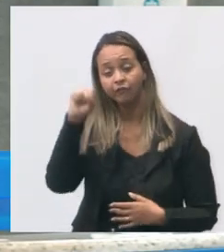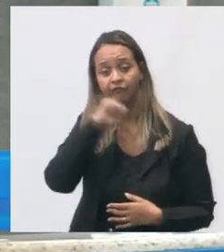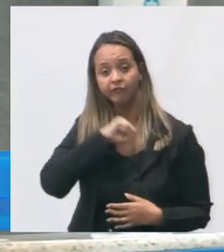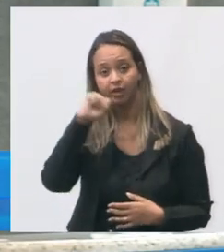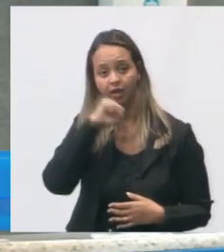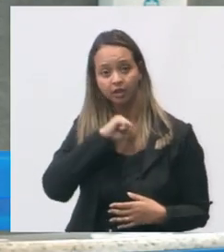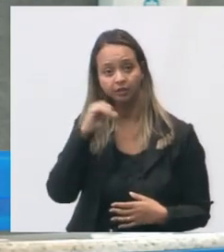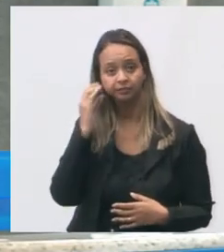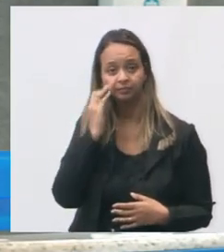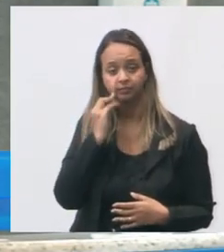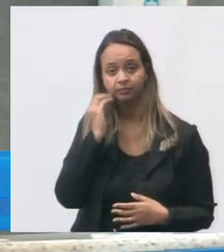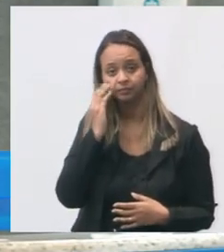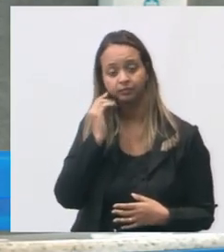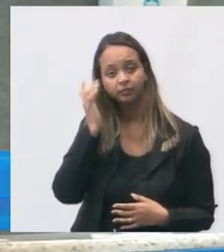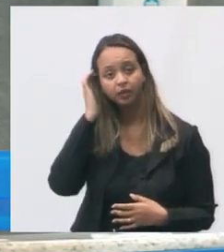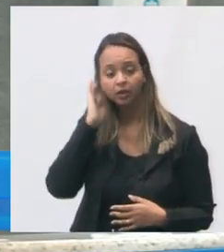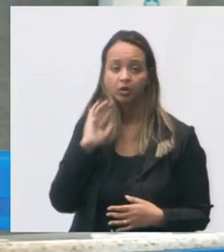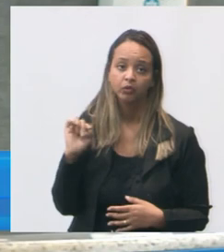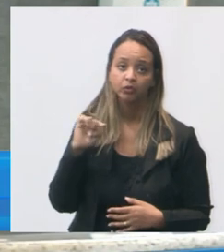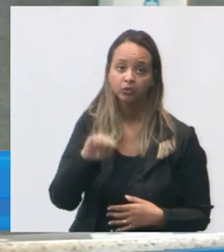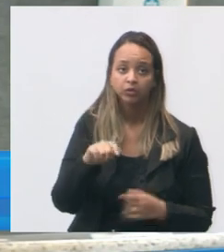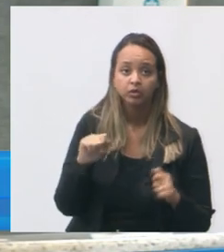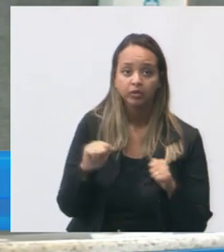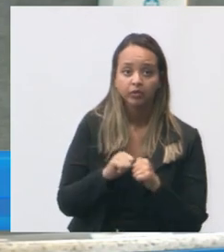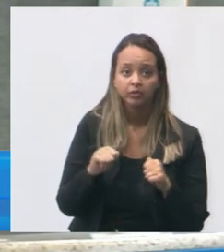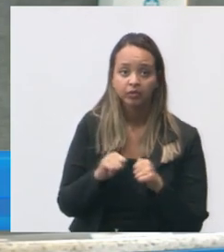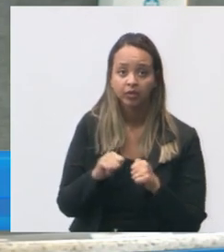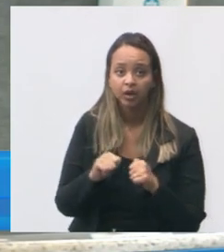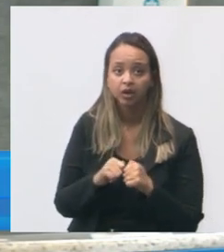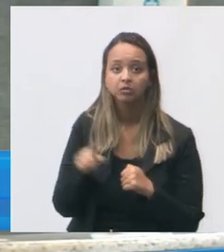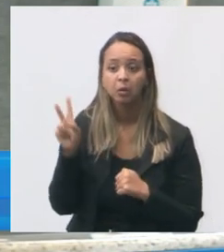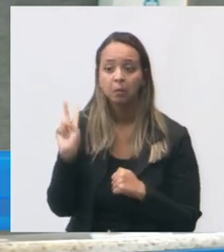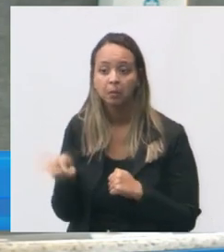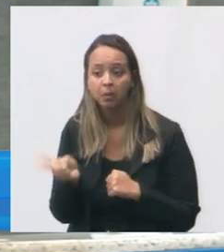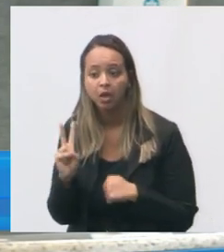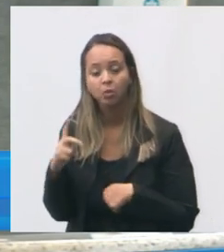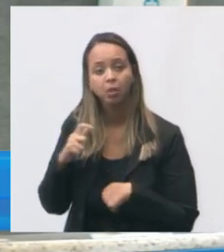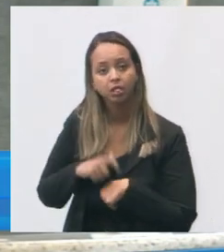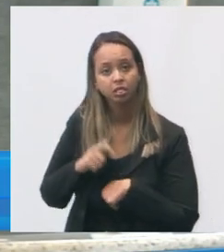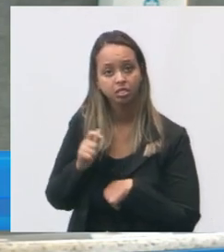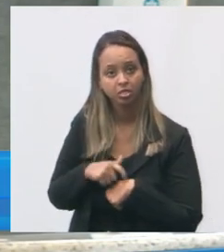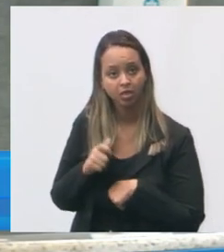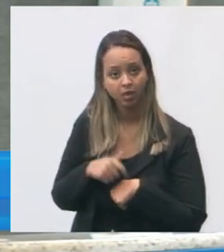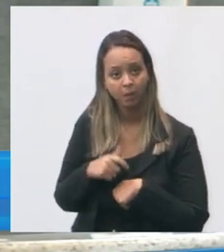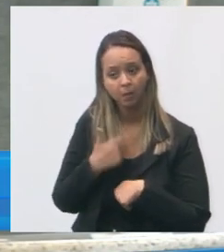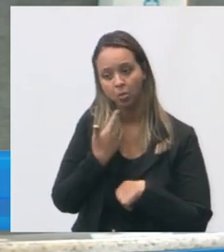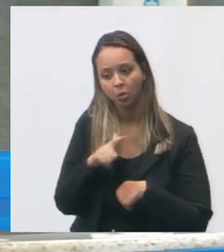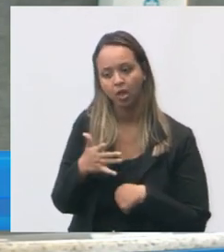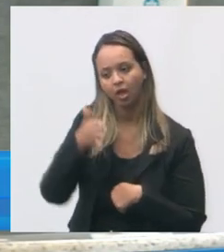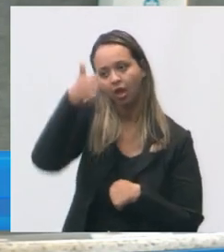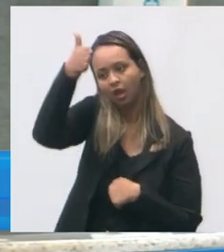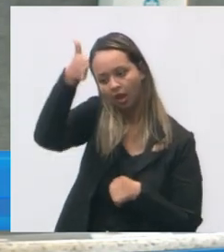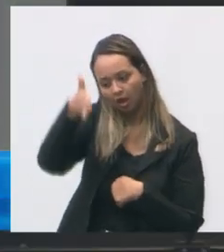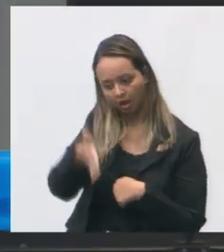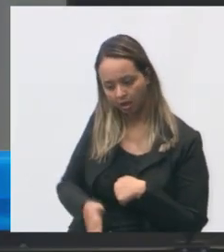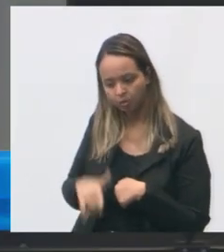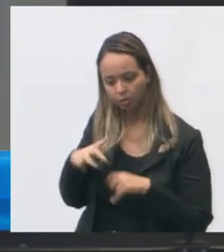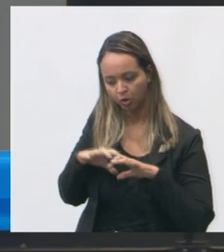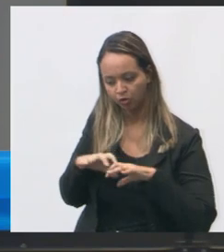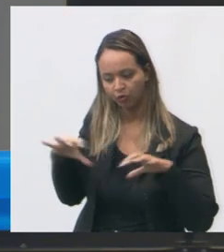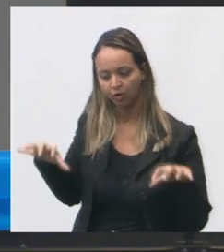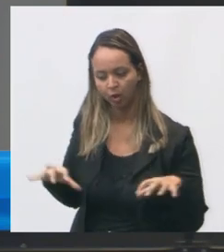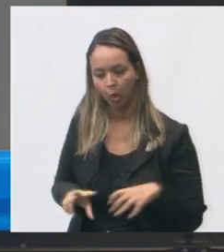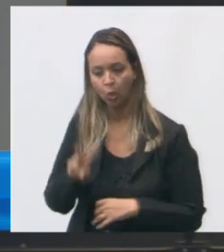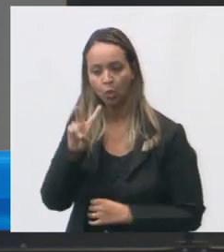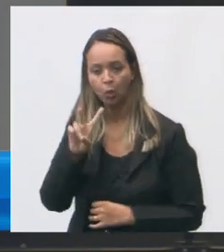onde você faz um atendimento ao mesmo tempo aqui e sem nenhuma divisão de duas três